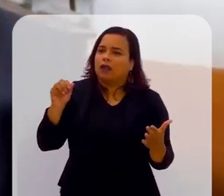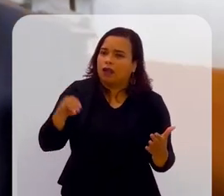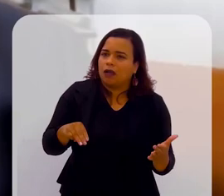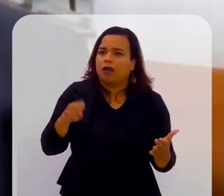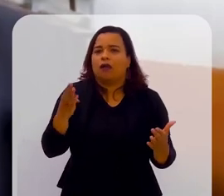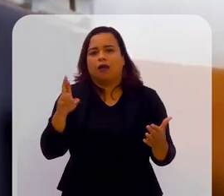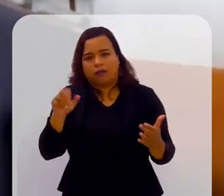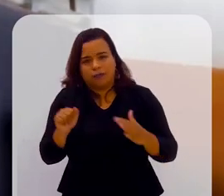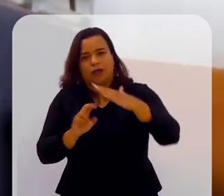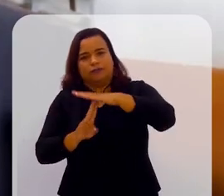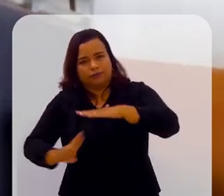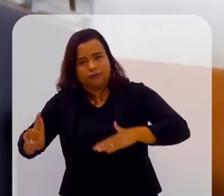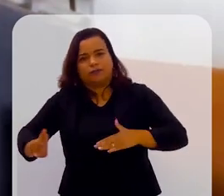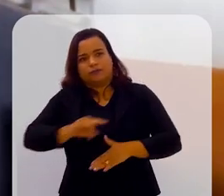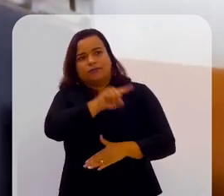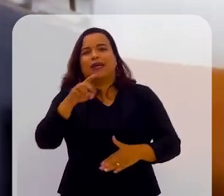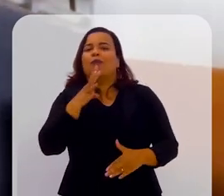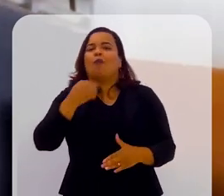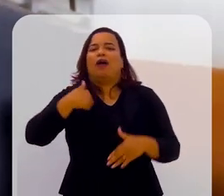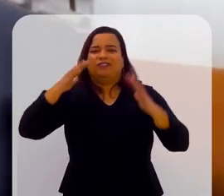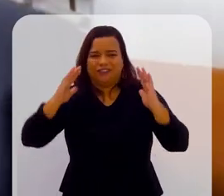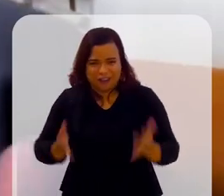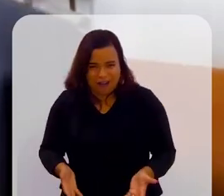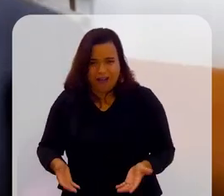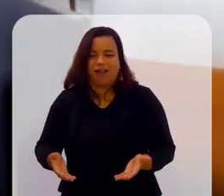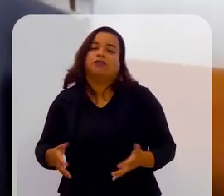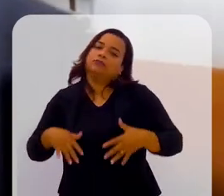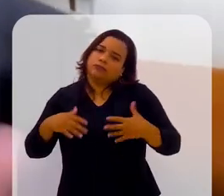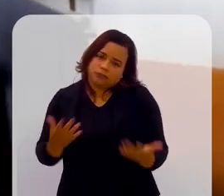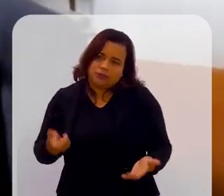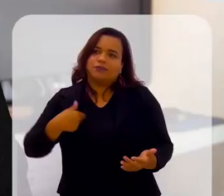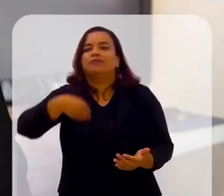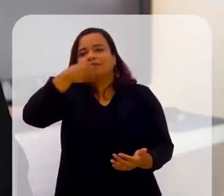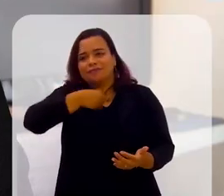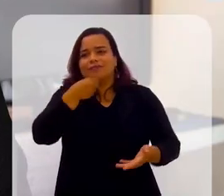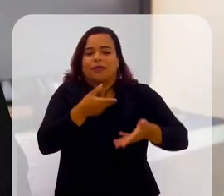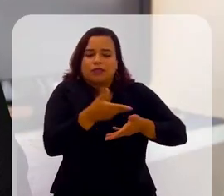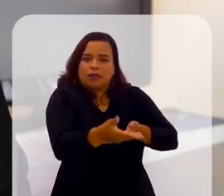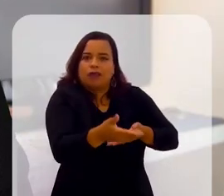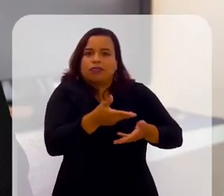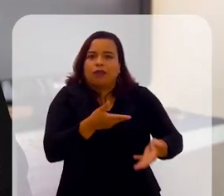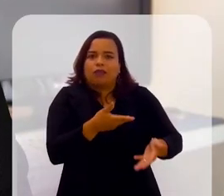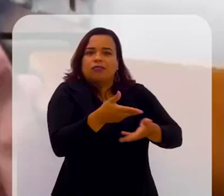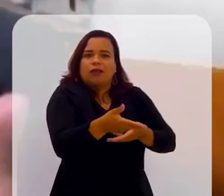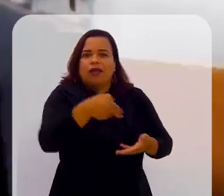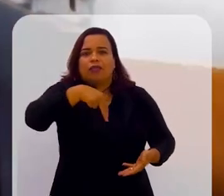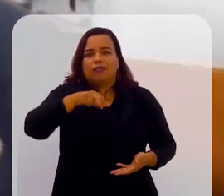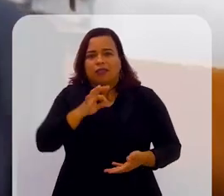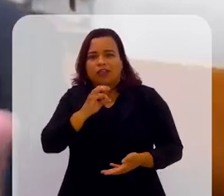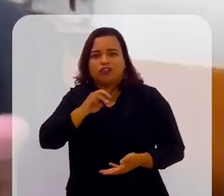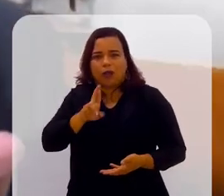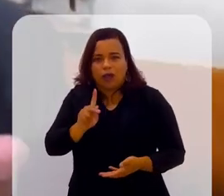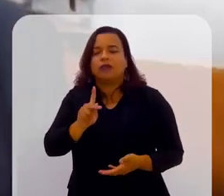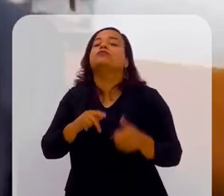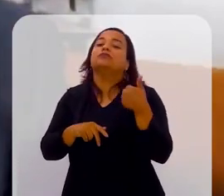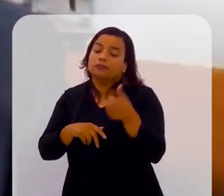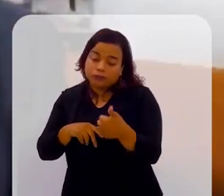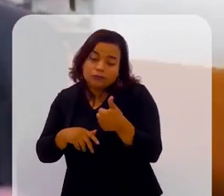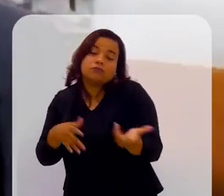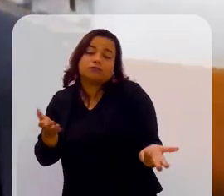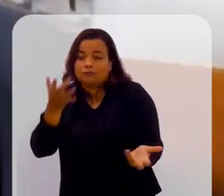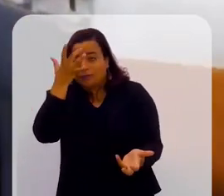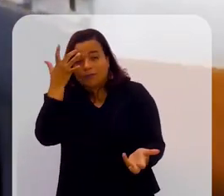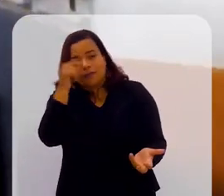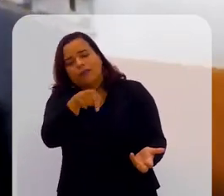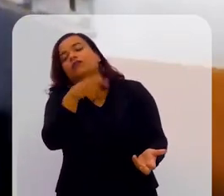e eles já me conheciam. Então, foi ali... A partir do networking, a pessoa saber que eu existo, saber que eu